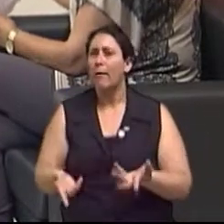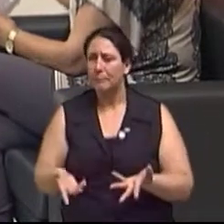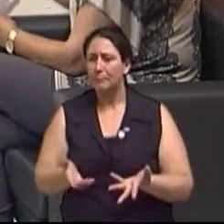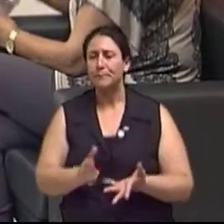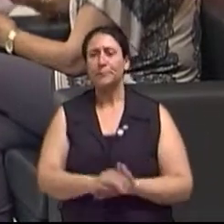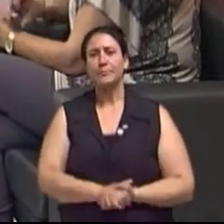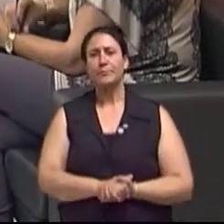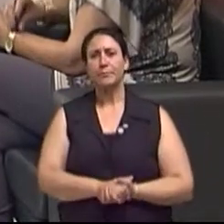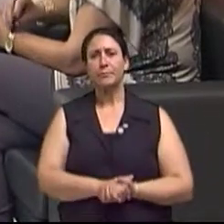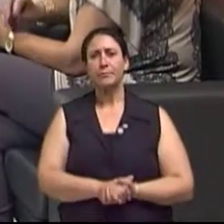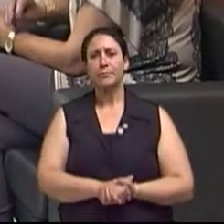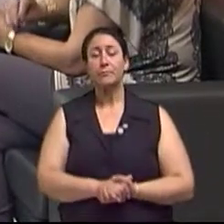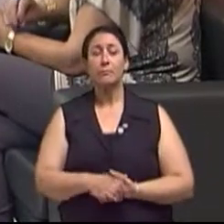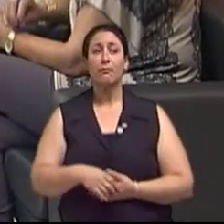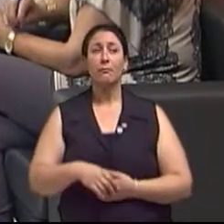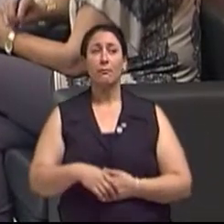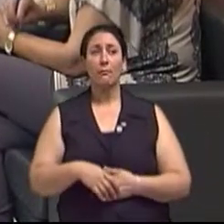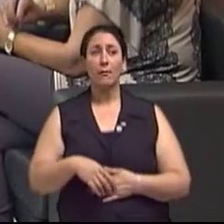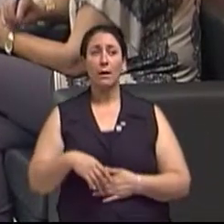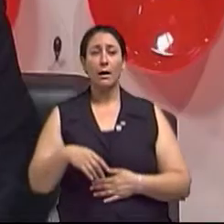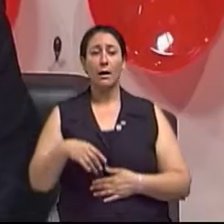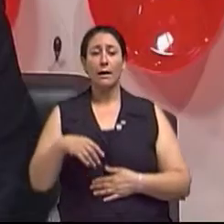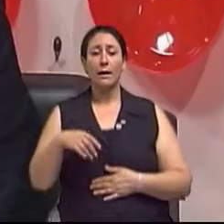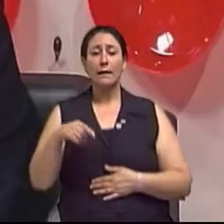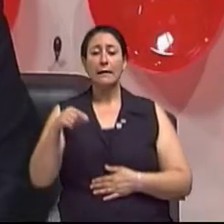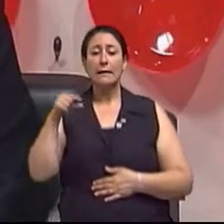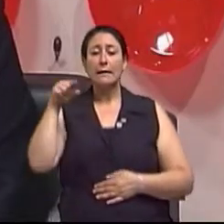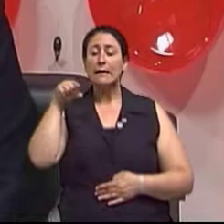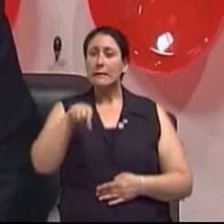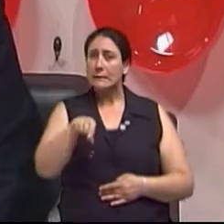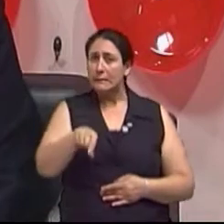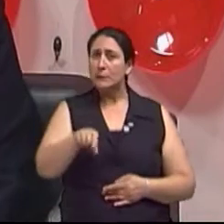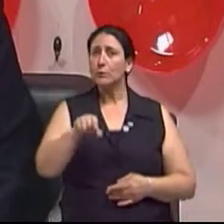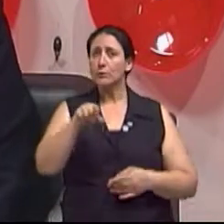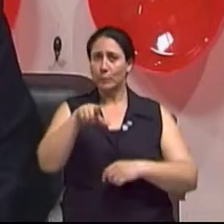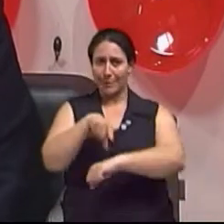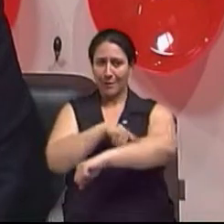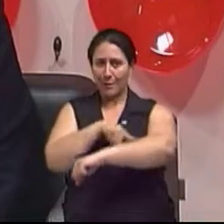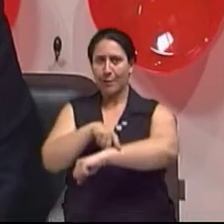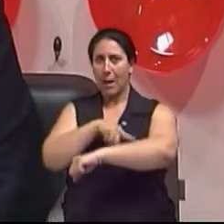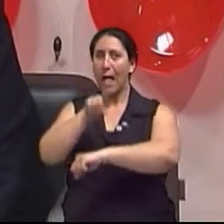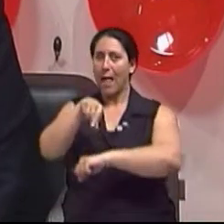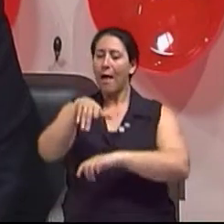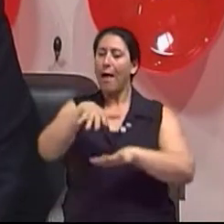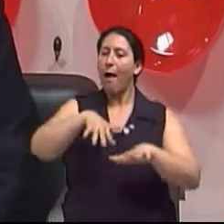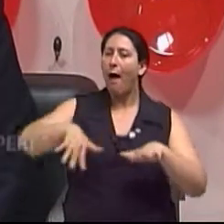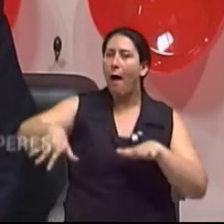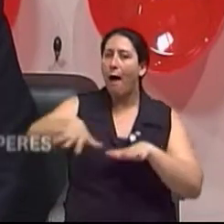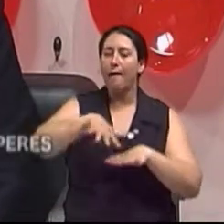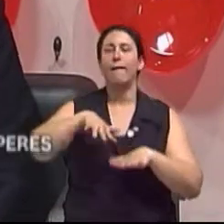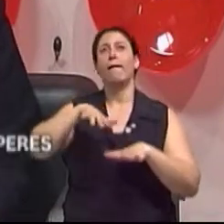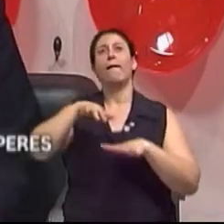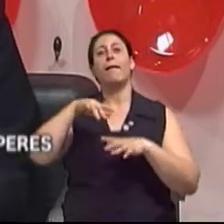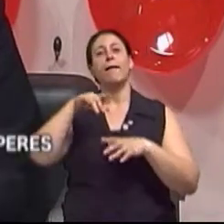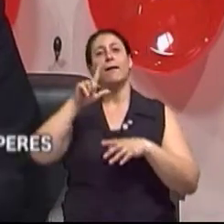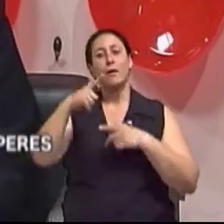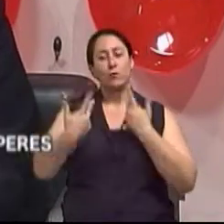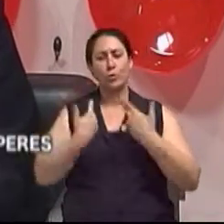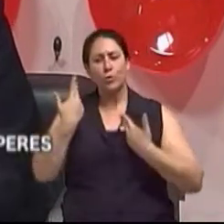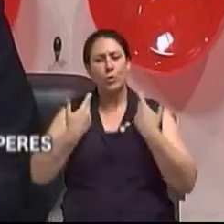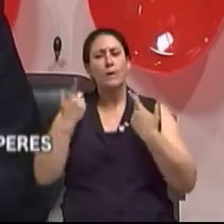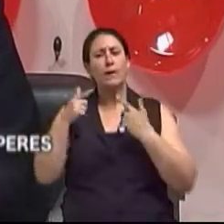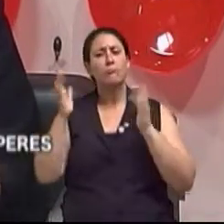outro caminho da dermatologia? É uma área de atuação da dermatologia. E é uma área de atuação da